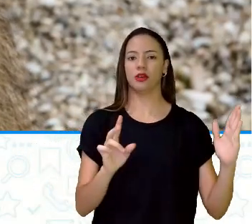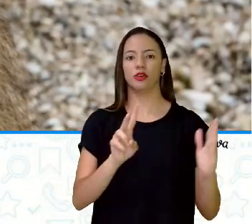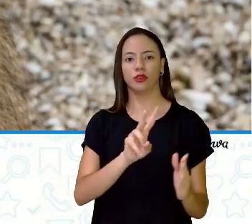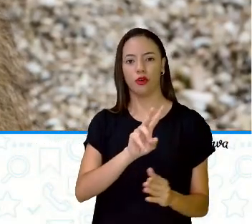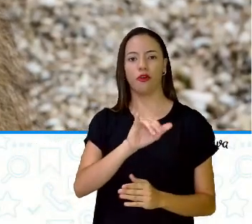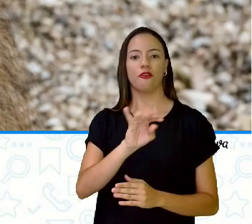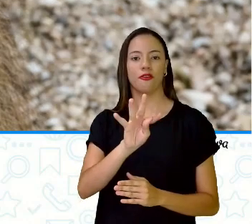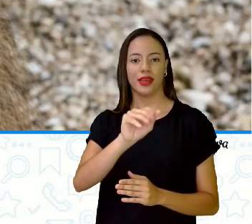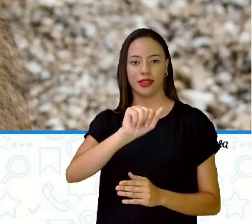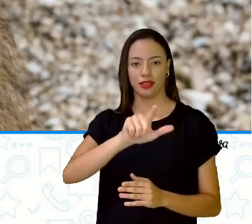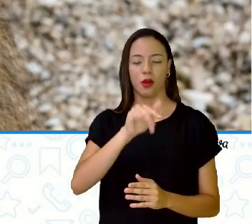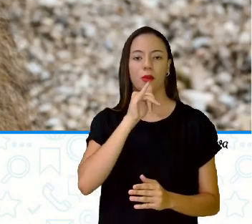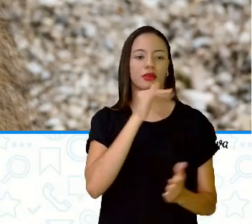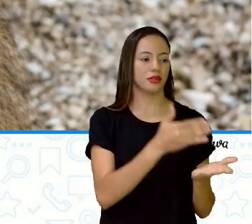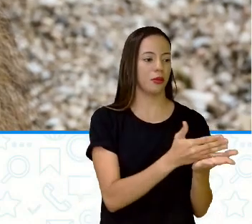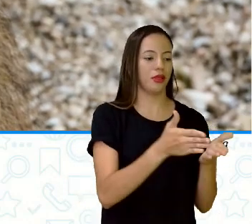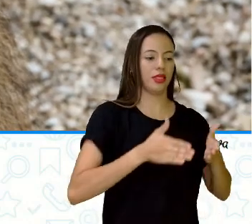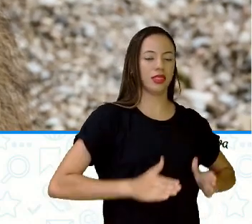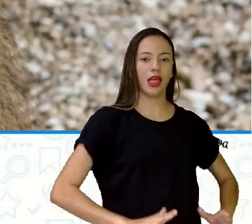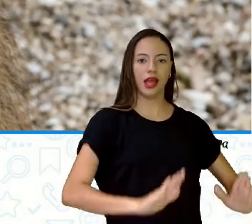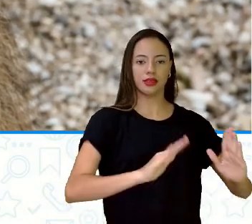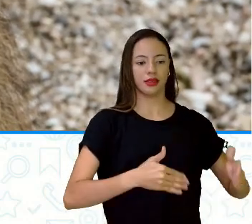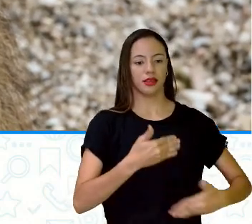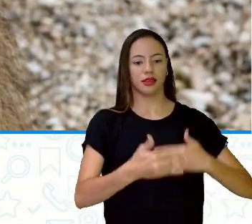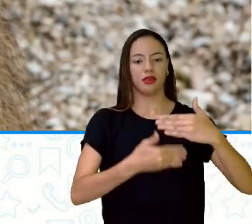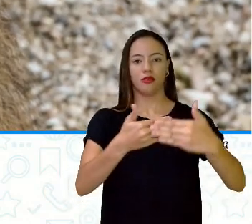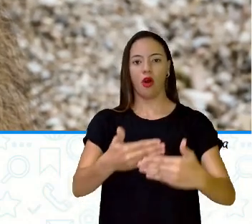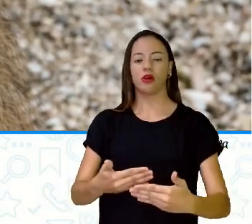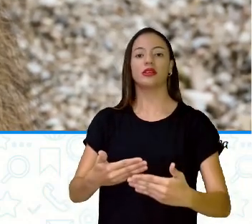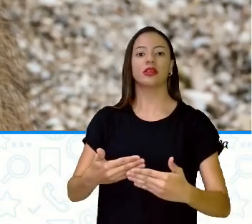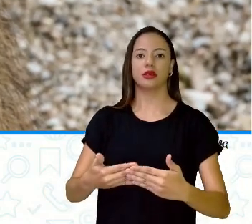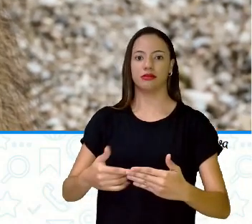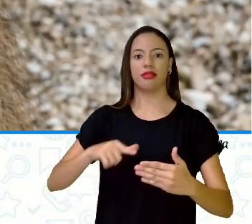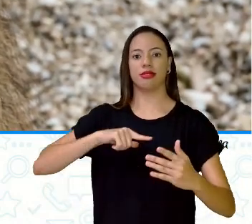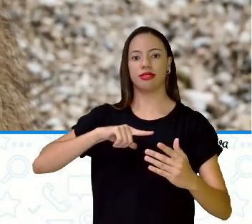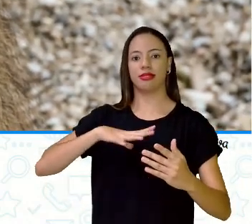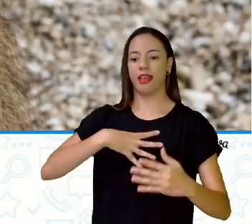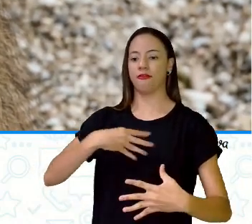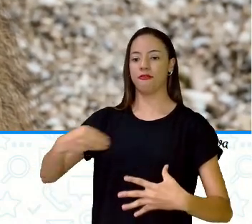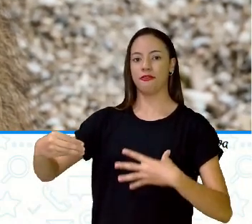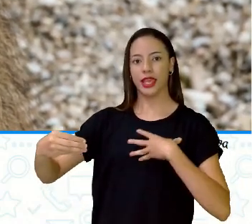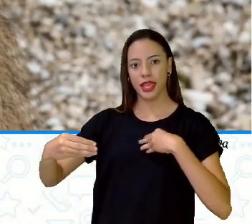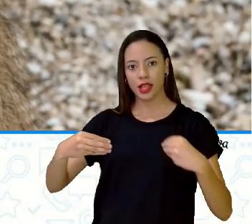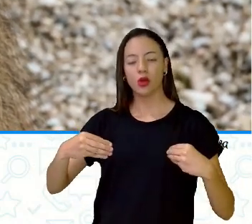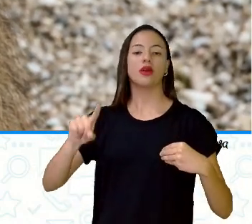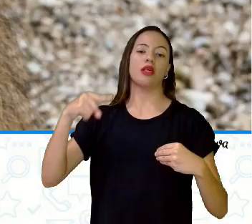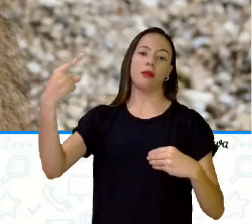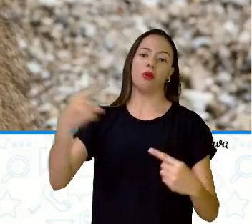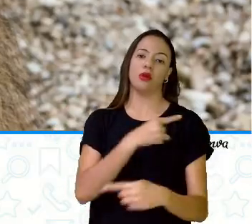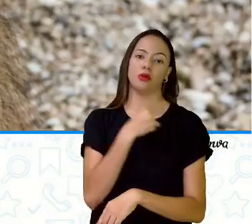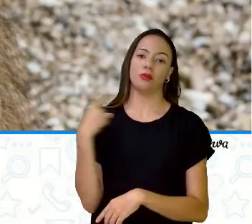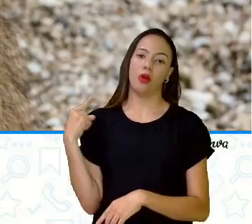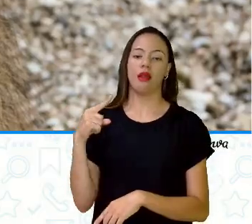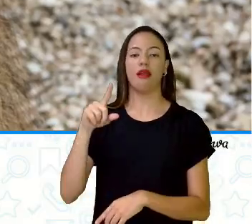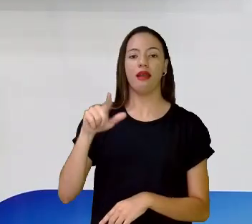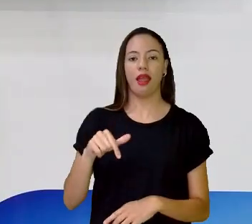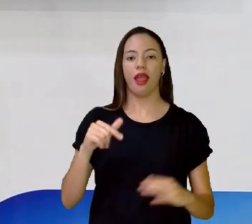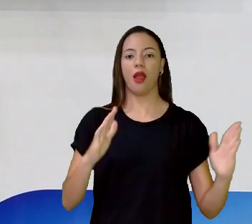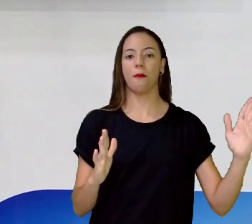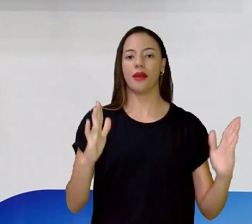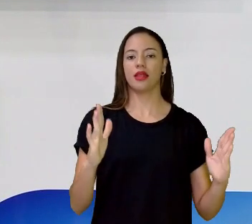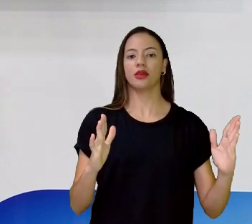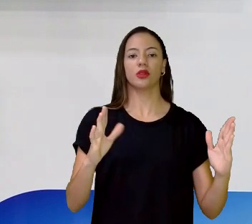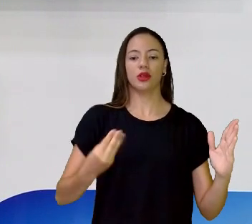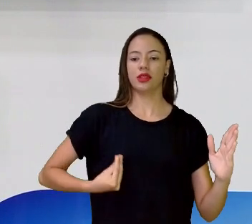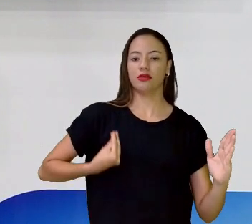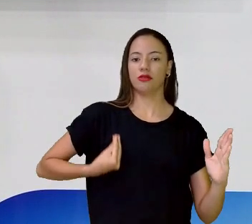nascem, desenvolvem-se, reproduzem e morrem, né? São as fases da vida dos seres vivos